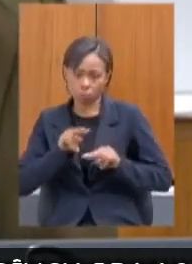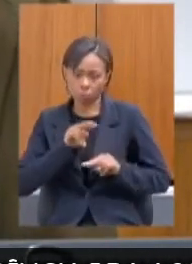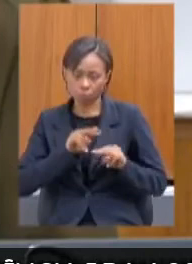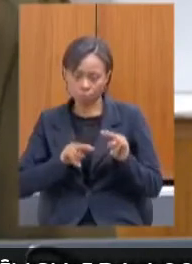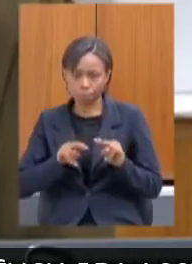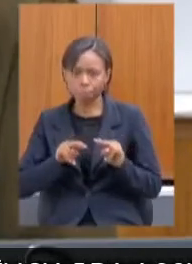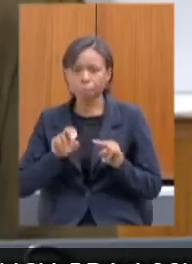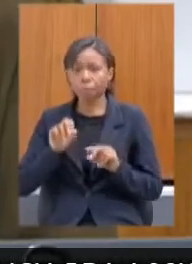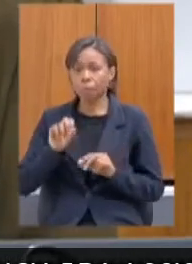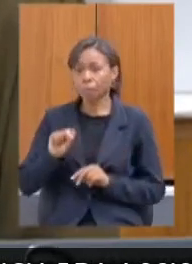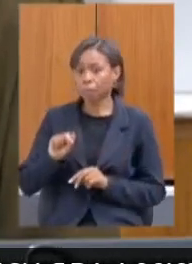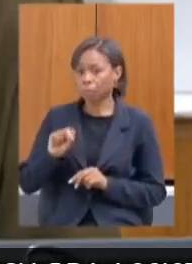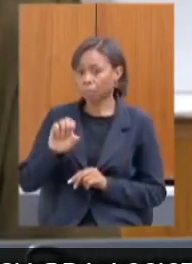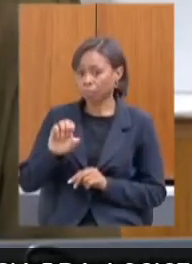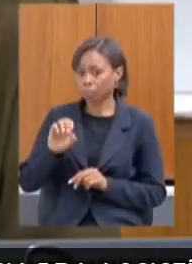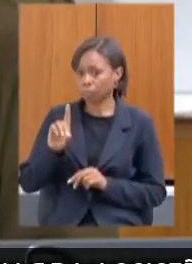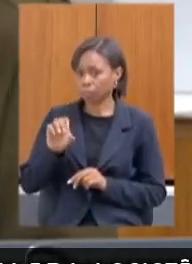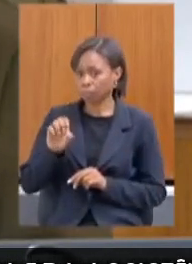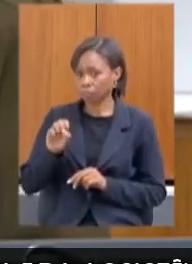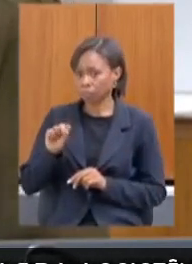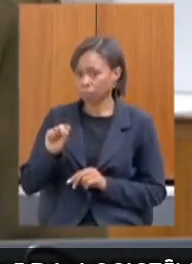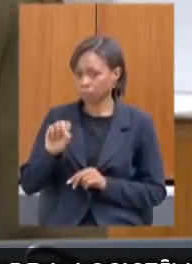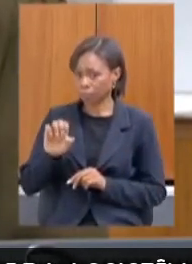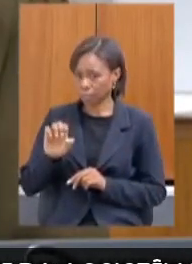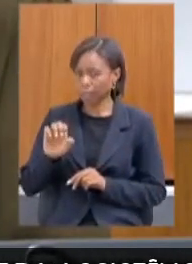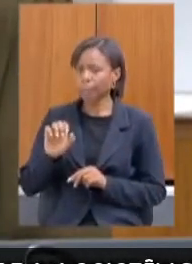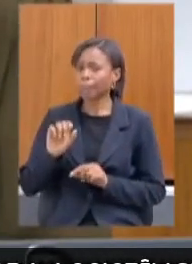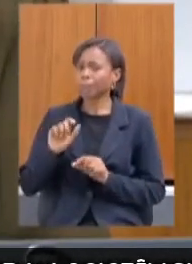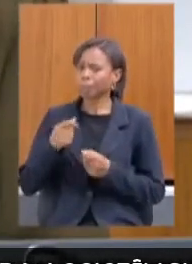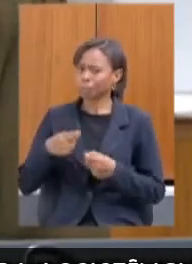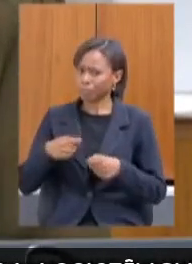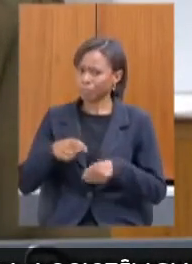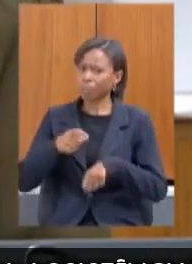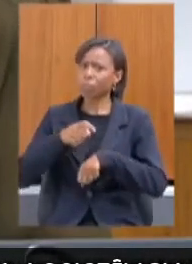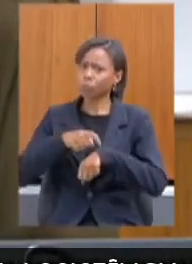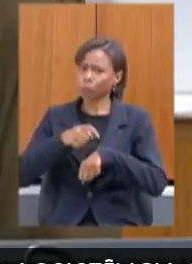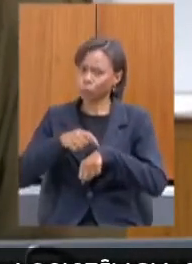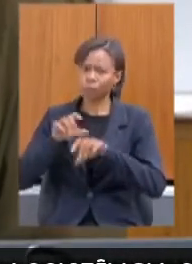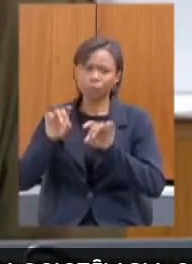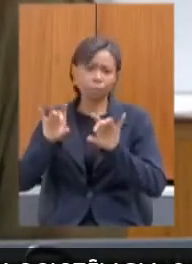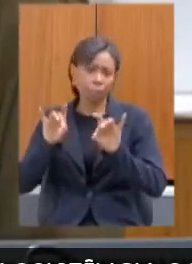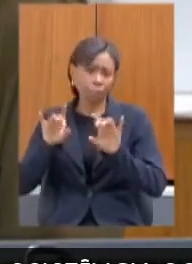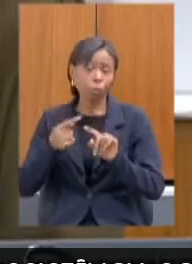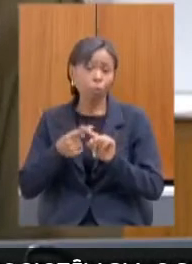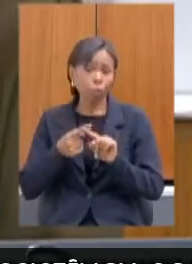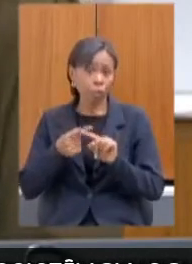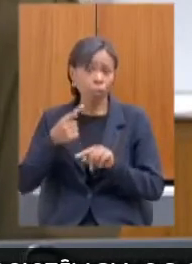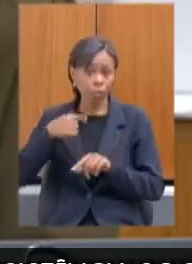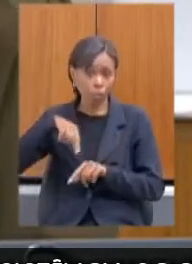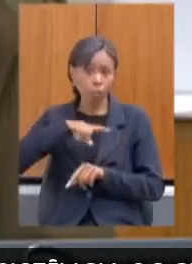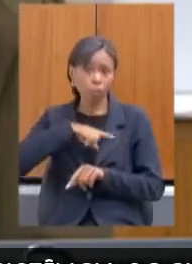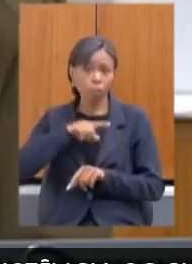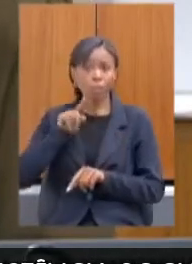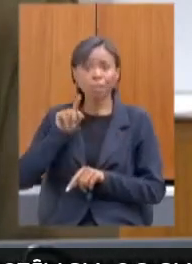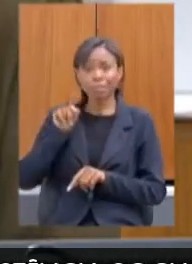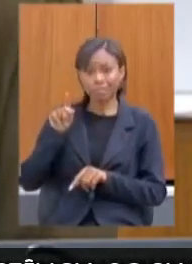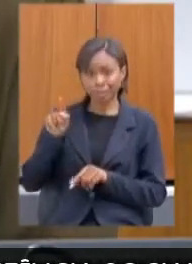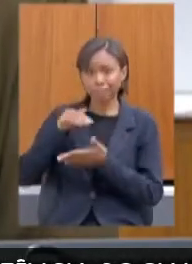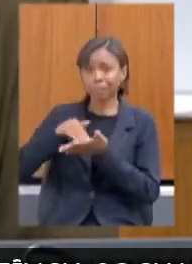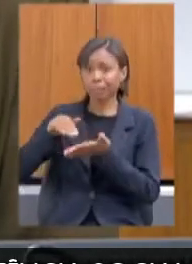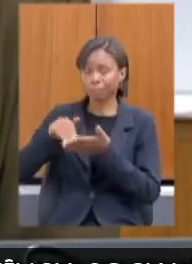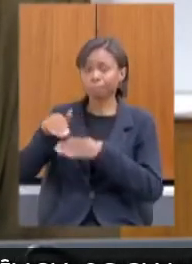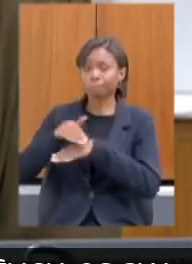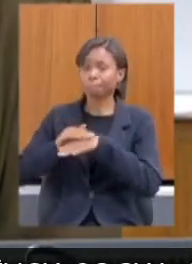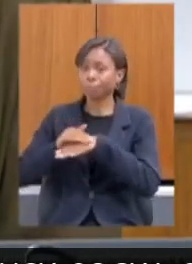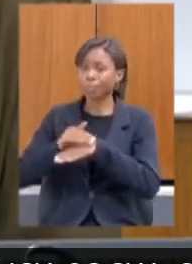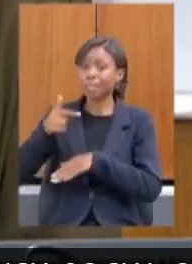especial no tempo de apresentação, porque nós conversamos lá na CEDES e falamos sobre sete políticas. Então,